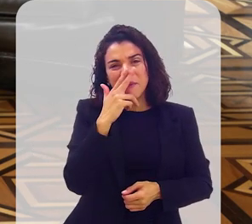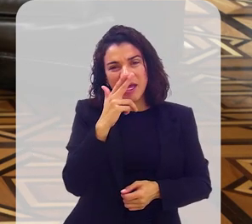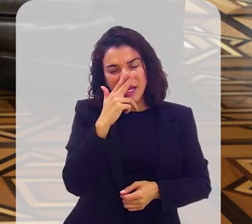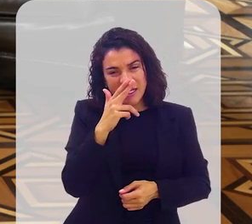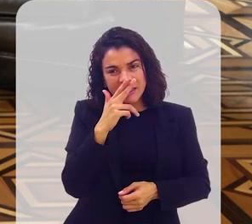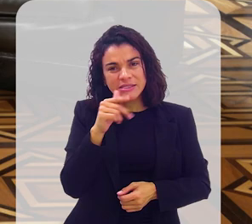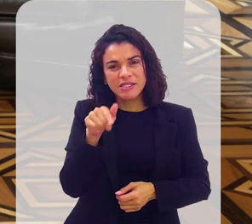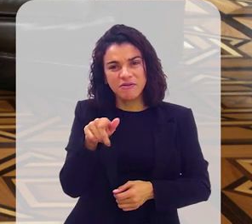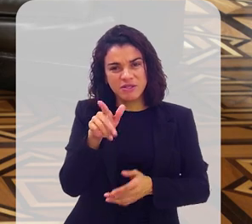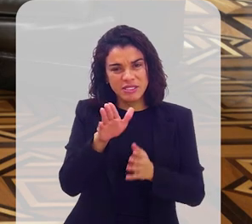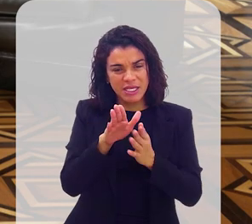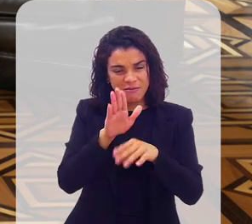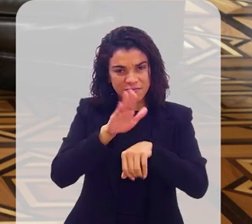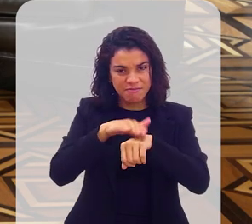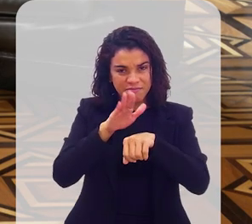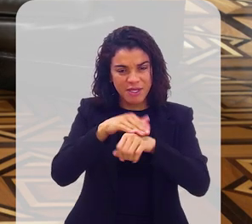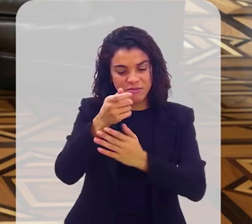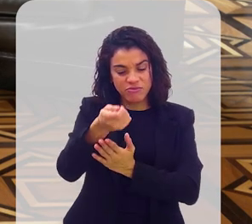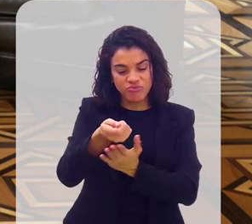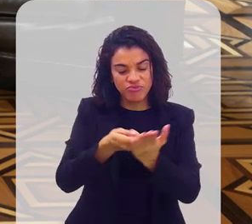foi construída por você mesmo.